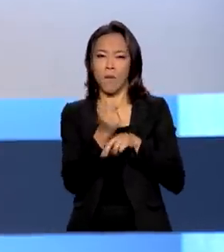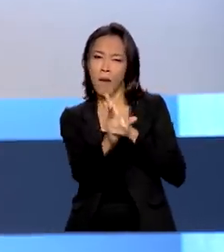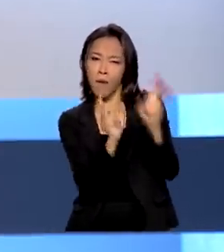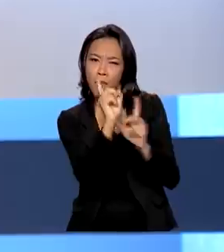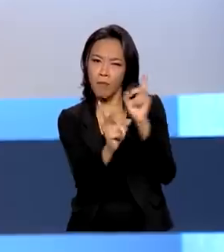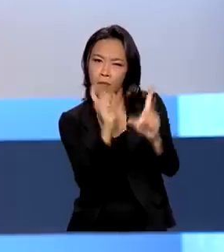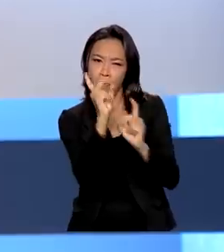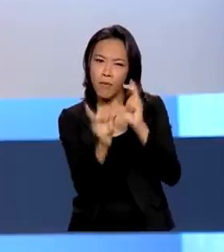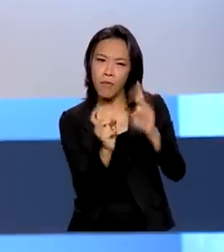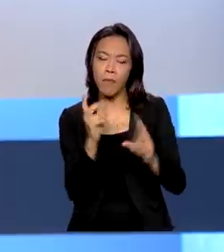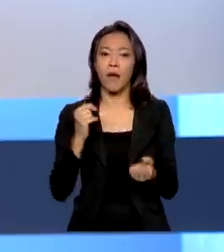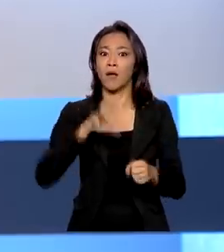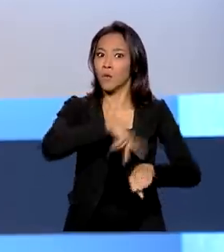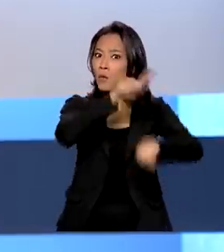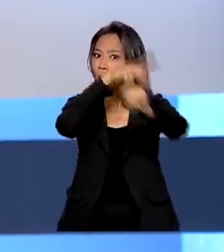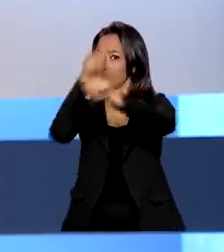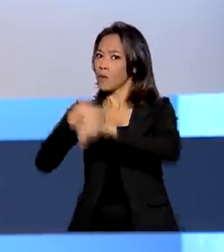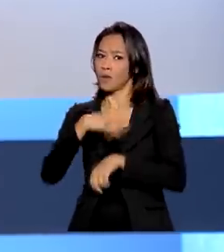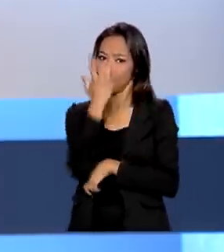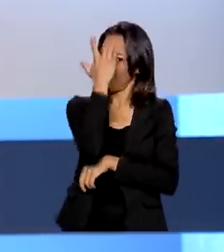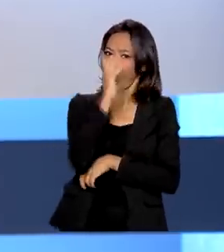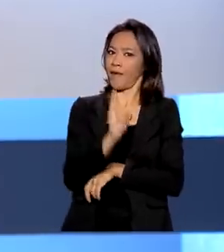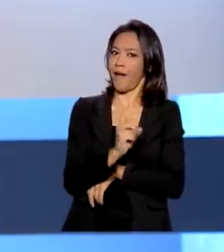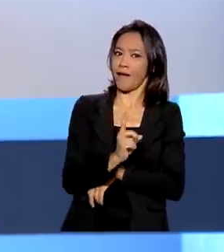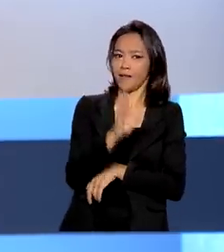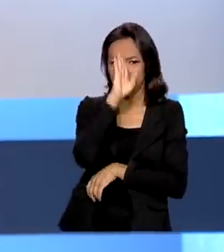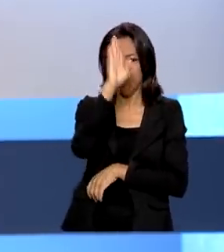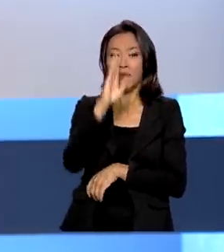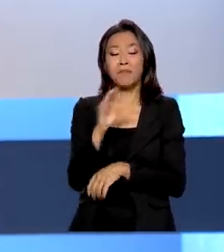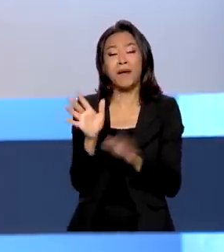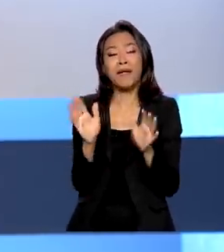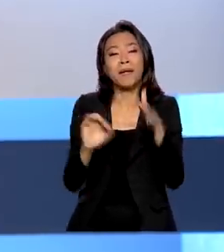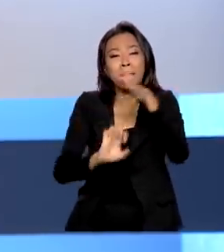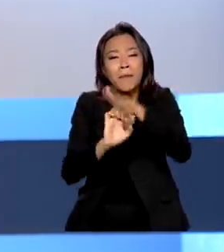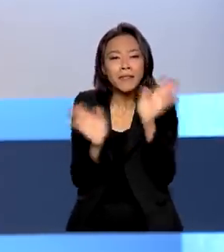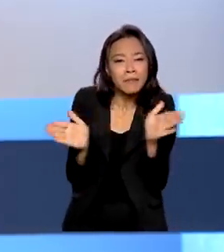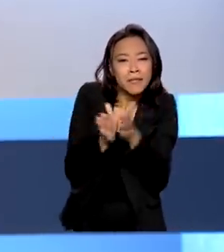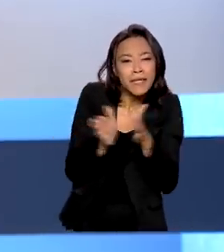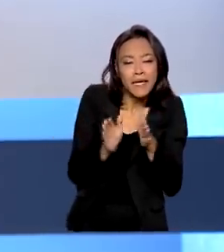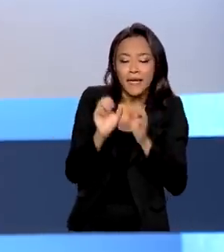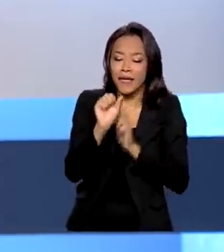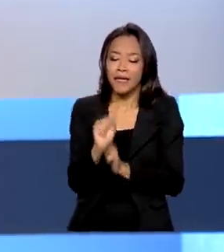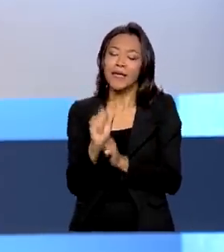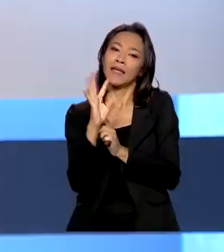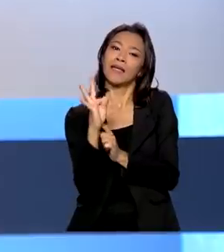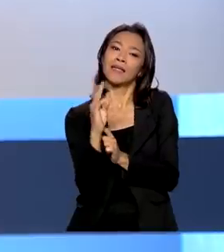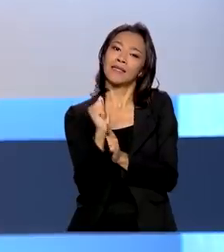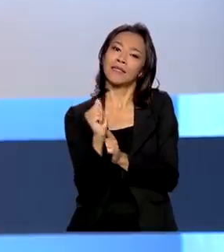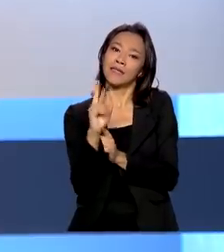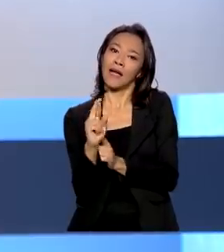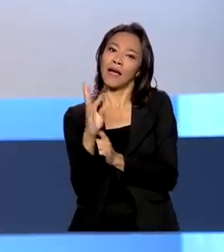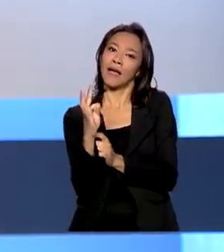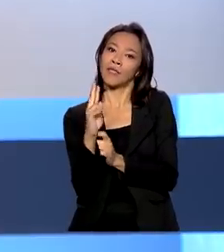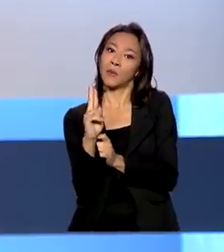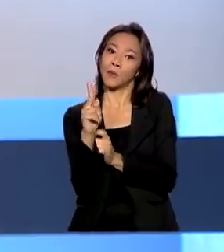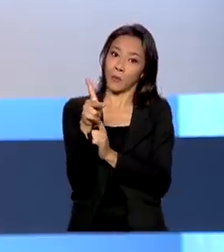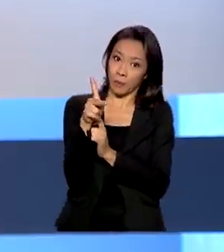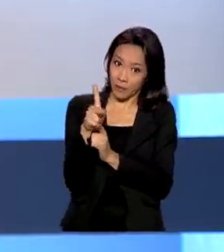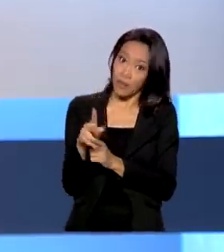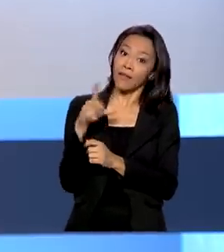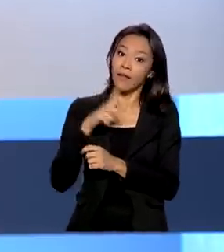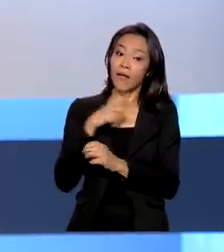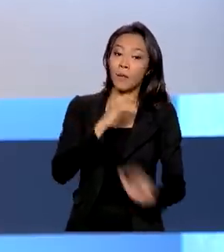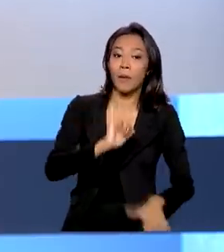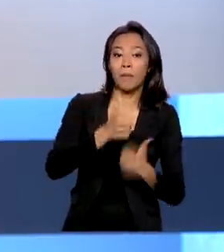principalmente para as startups. Mas, para facilitar este caminho, novas, essas empresas de inovação, contam com o apoio da